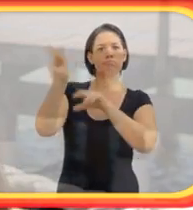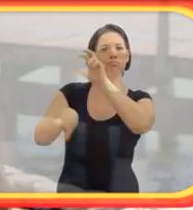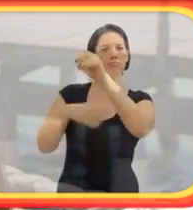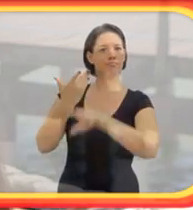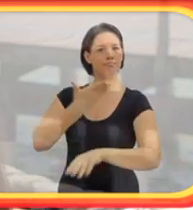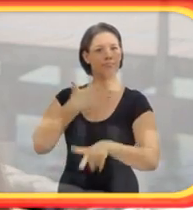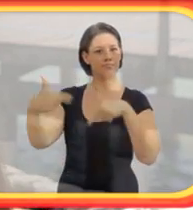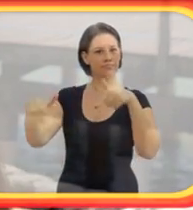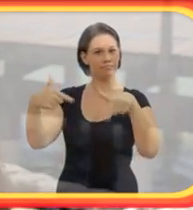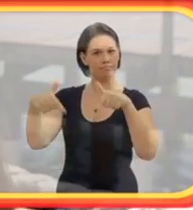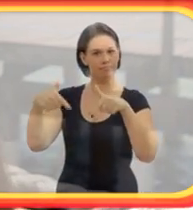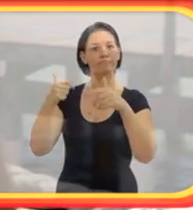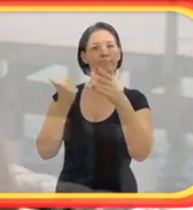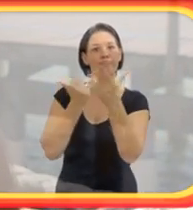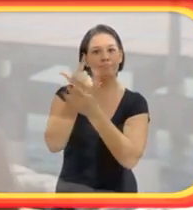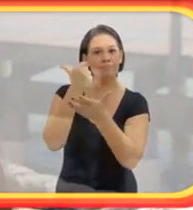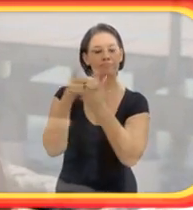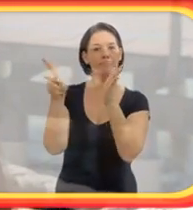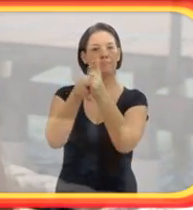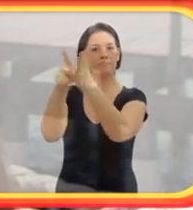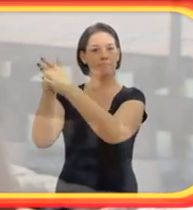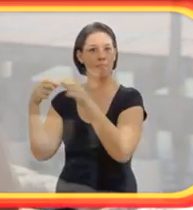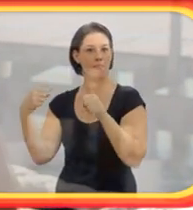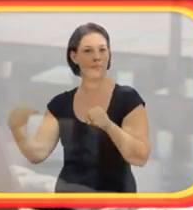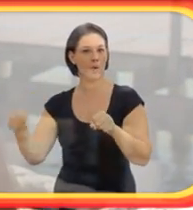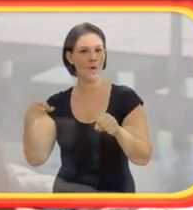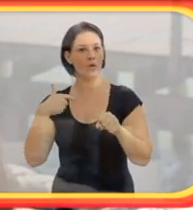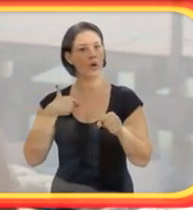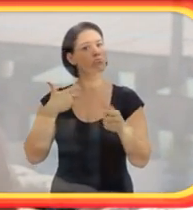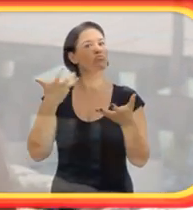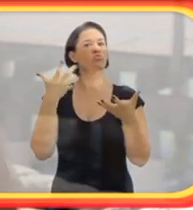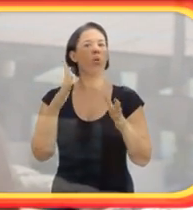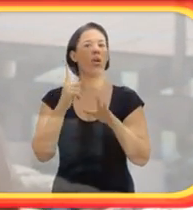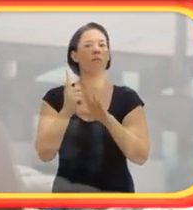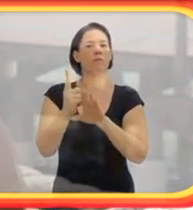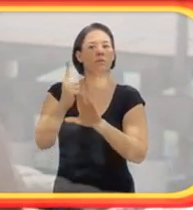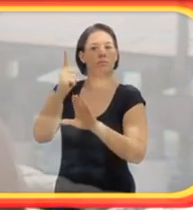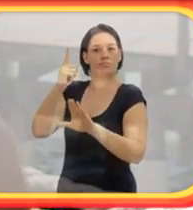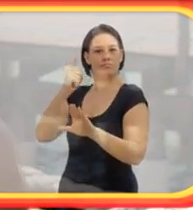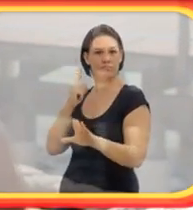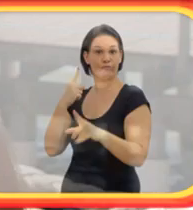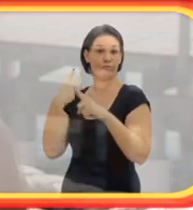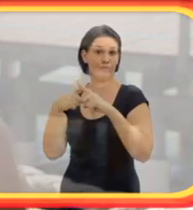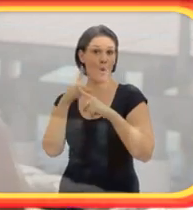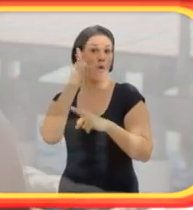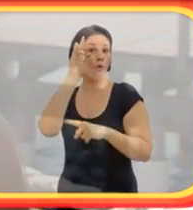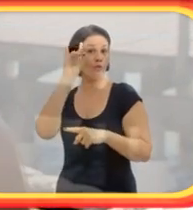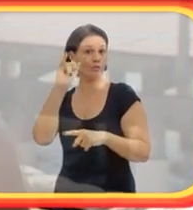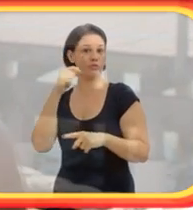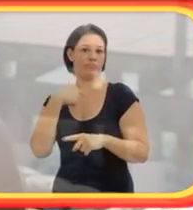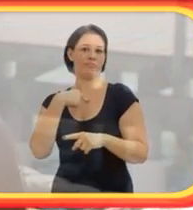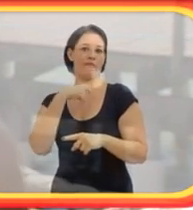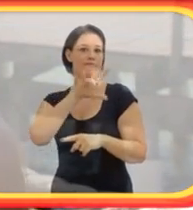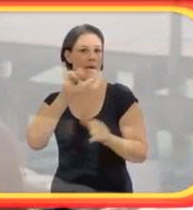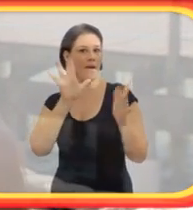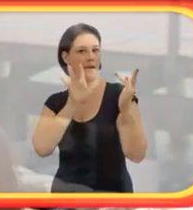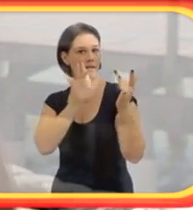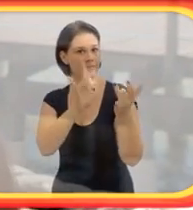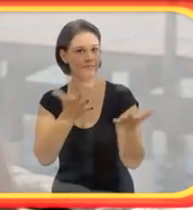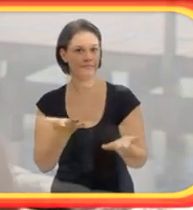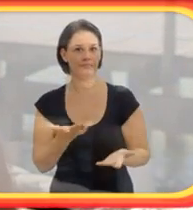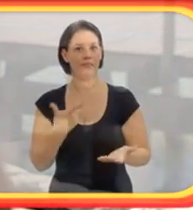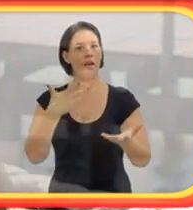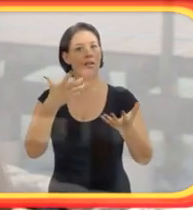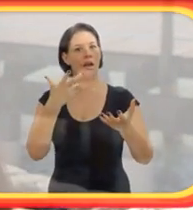empregos e comprar as suas motos. Eu não quis ficar para trás, porque um dia eu também ia ter a minha namorada e queria ter como sair com ela